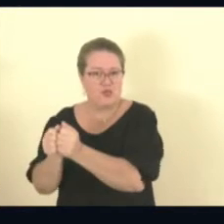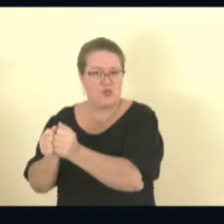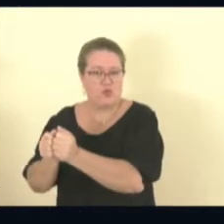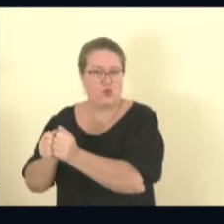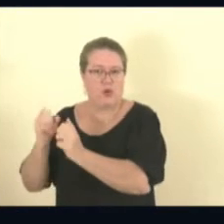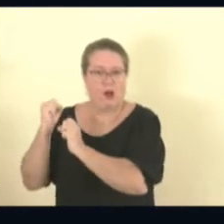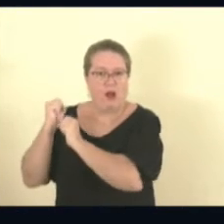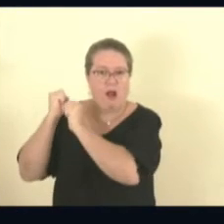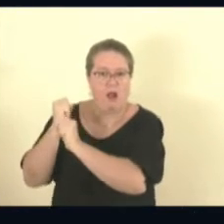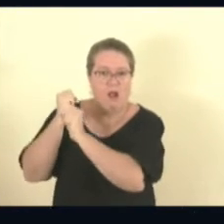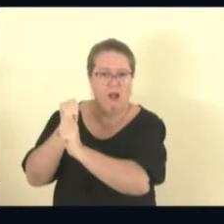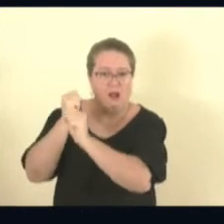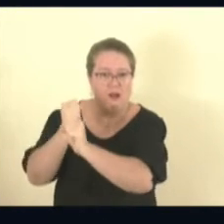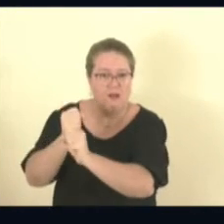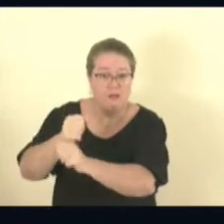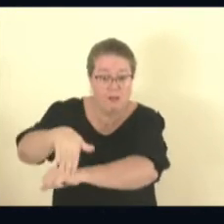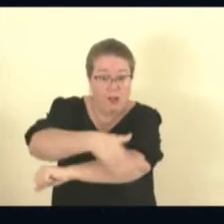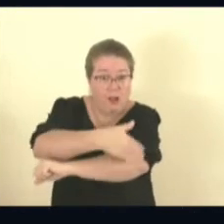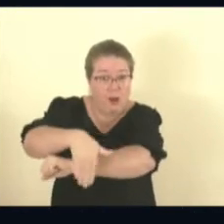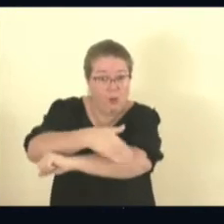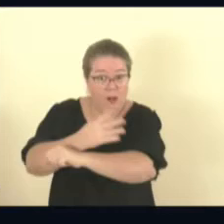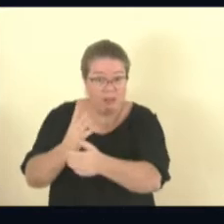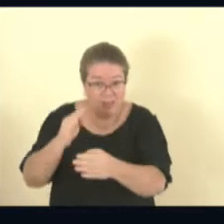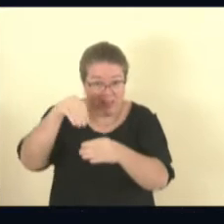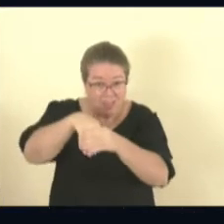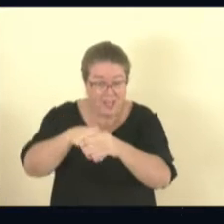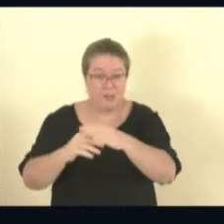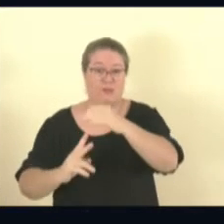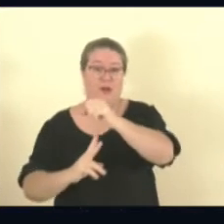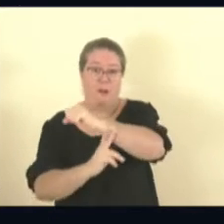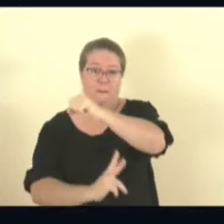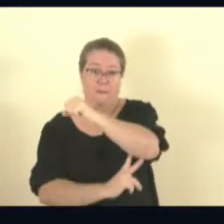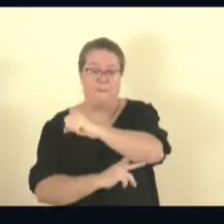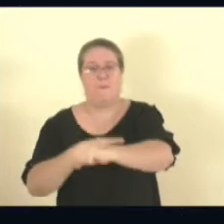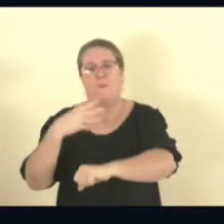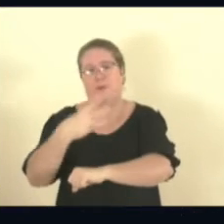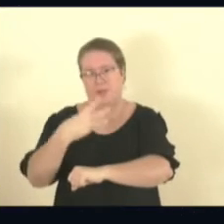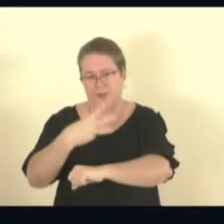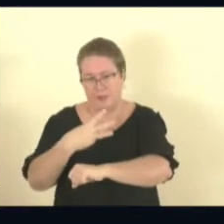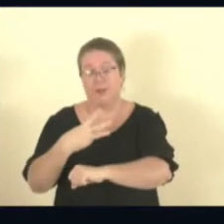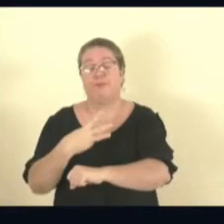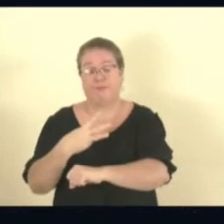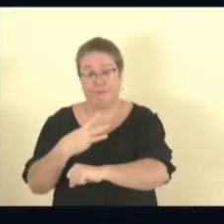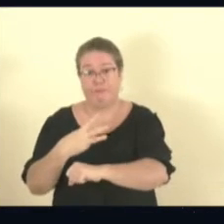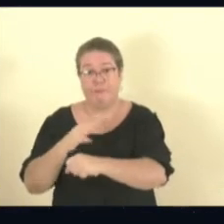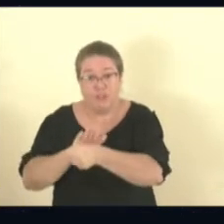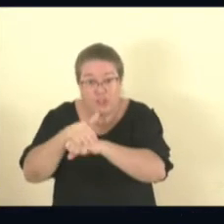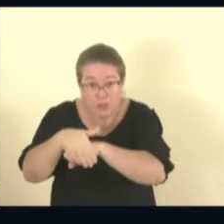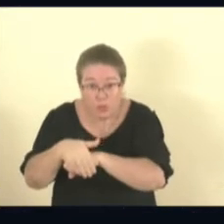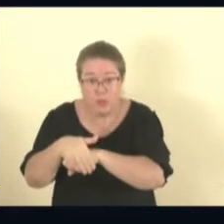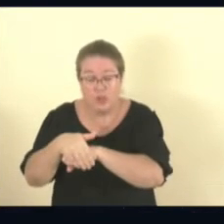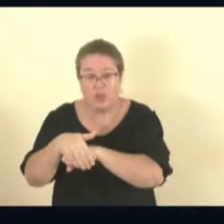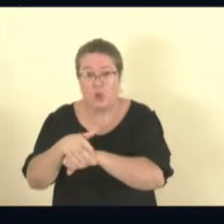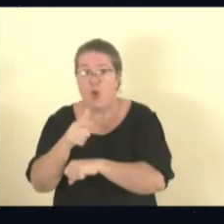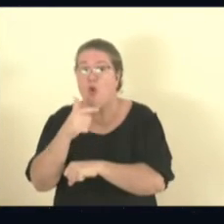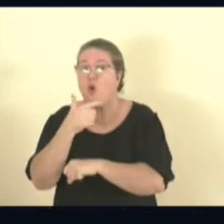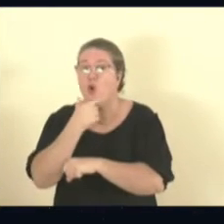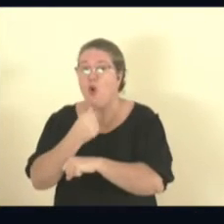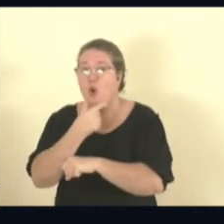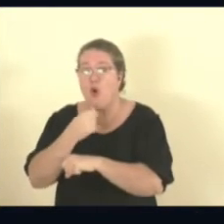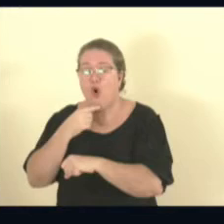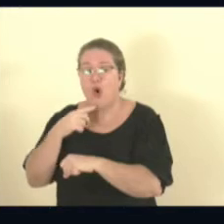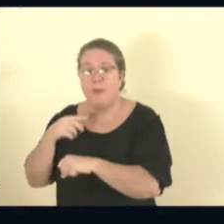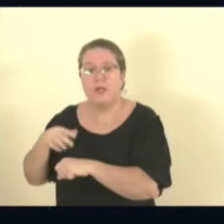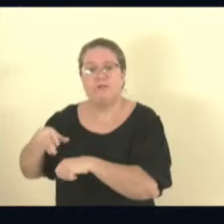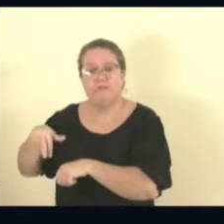da terceira ponte, correndo um sério risco ali de morte, né? Porque de noite, o cidadão carregando uma